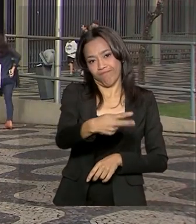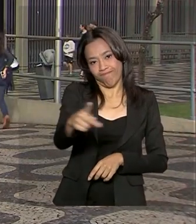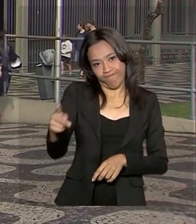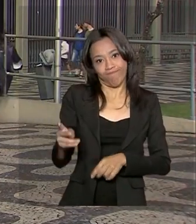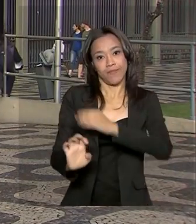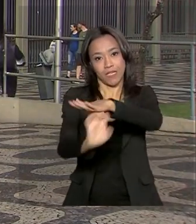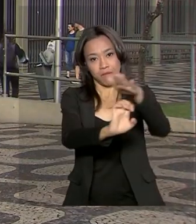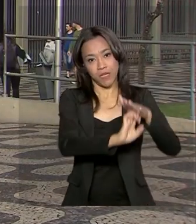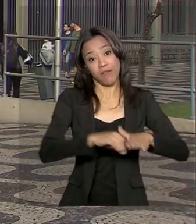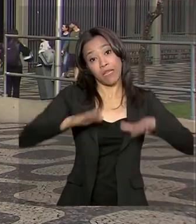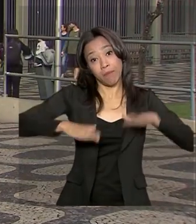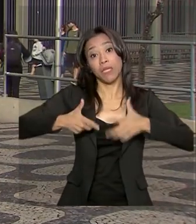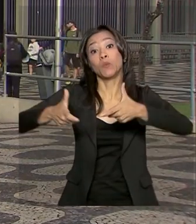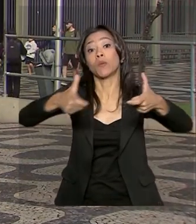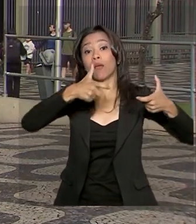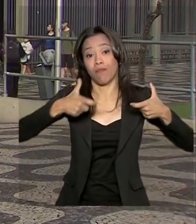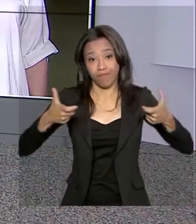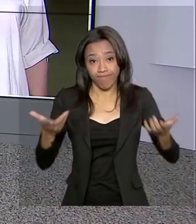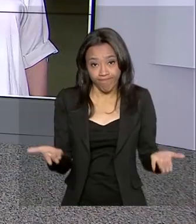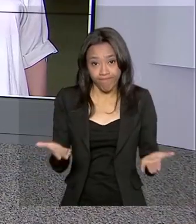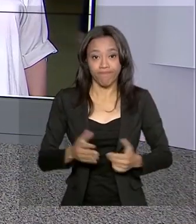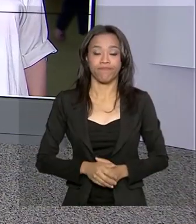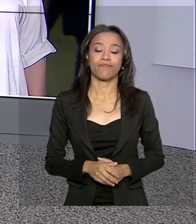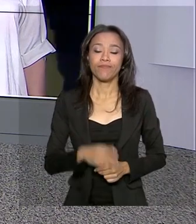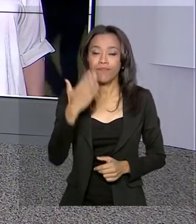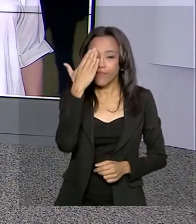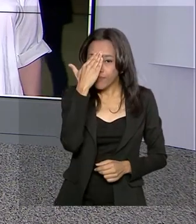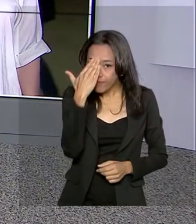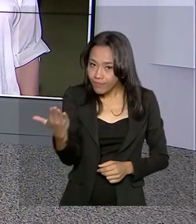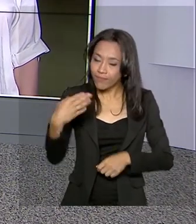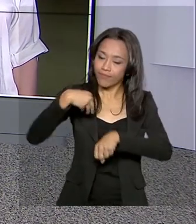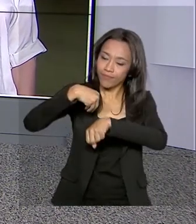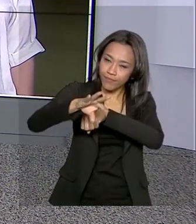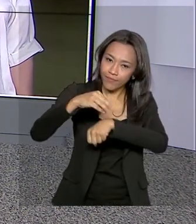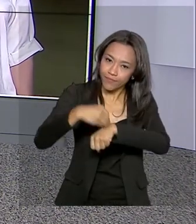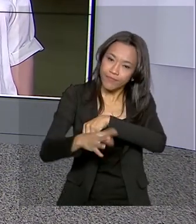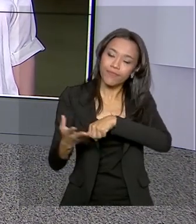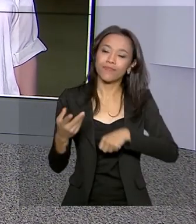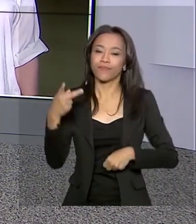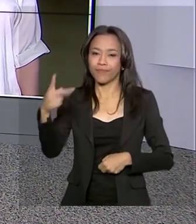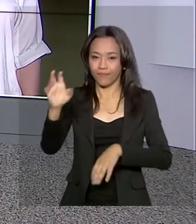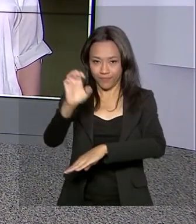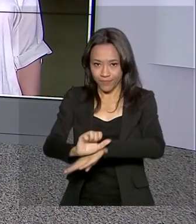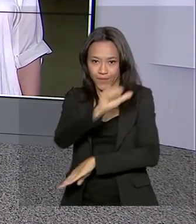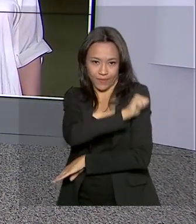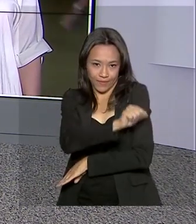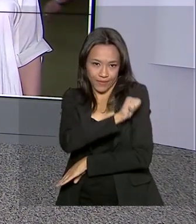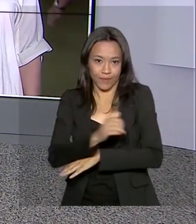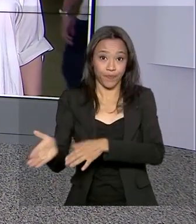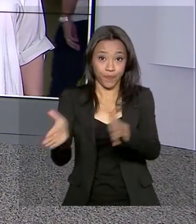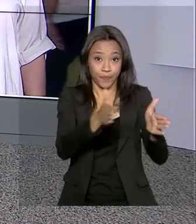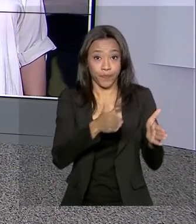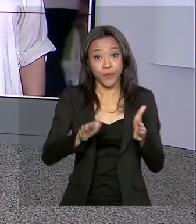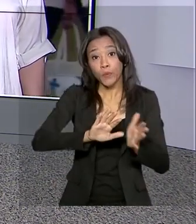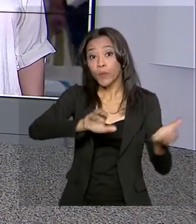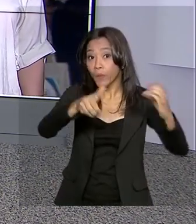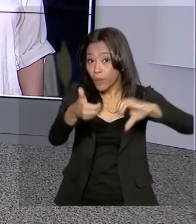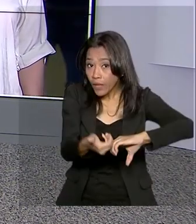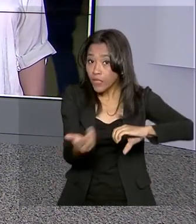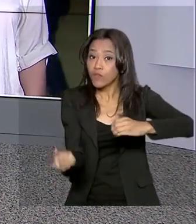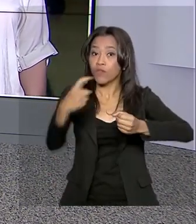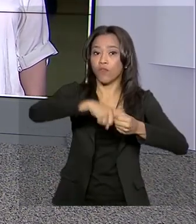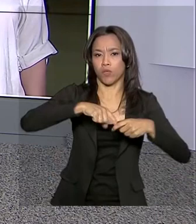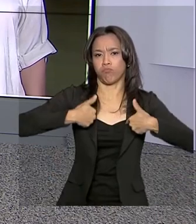varia de lugar para lugar. Renata. Obrigada, Marcelo, pelas informações ao vivo direto do Rio de Janeiro. E olha, o Congresso retoma as